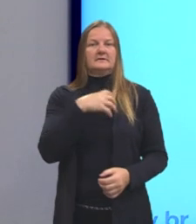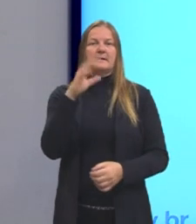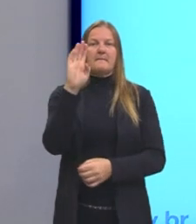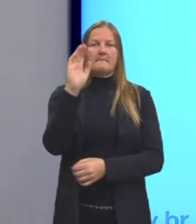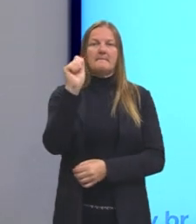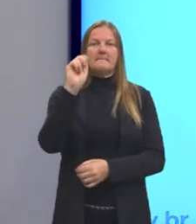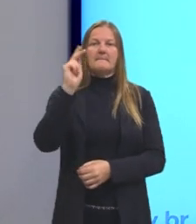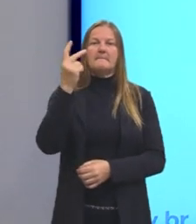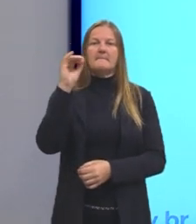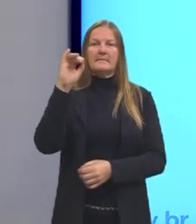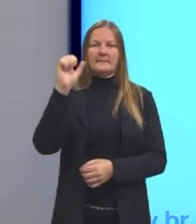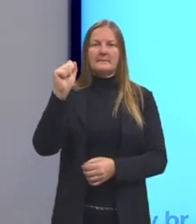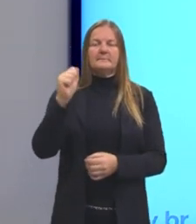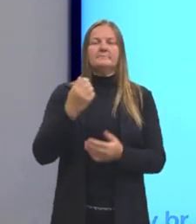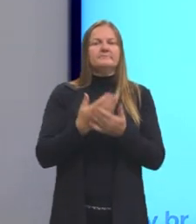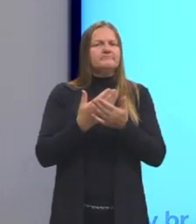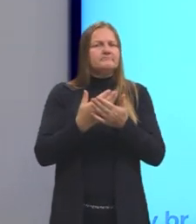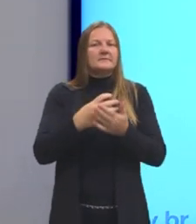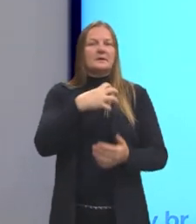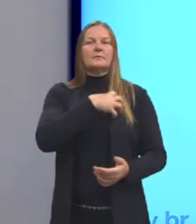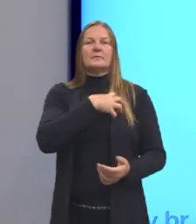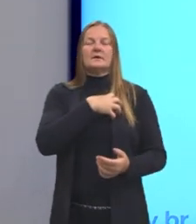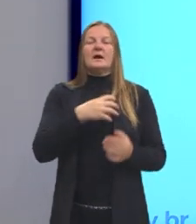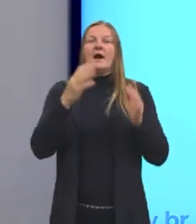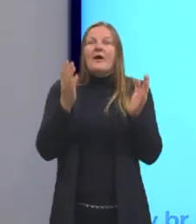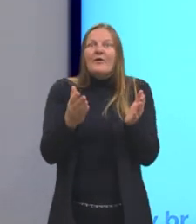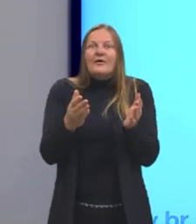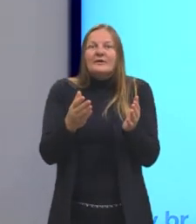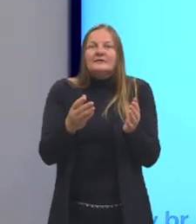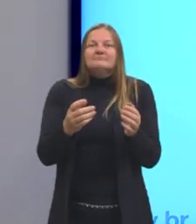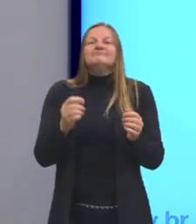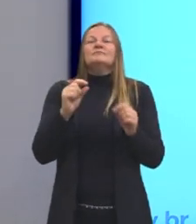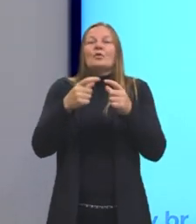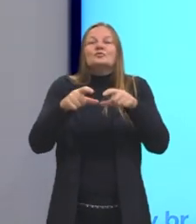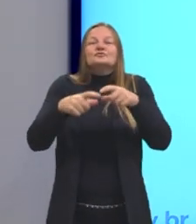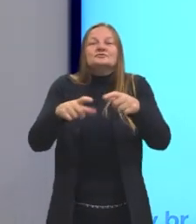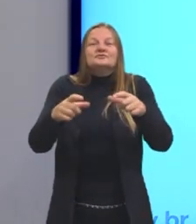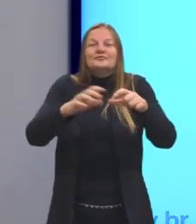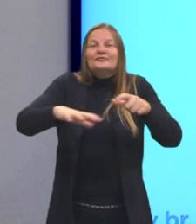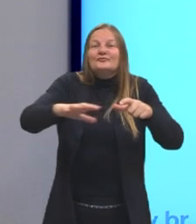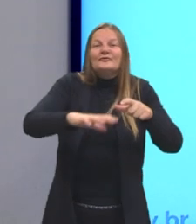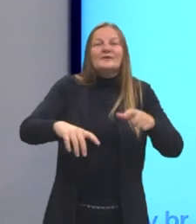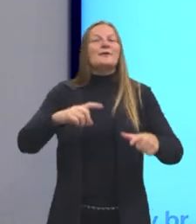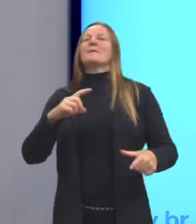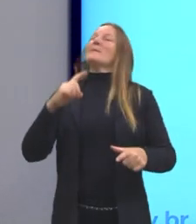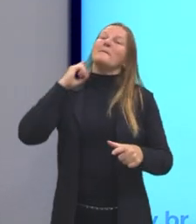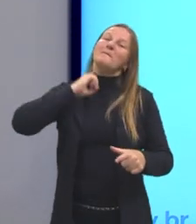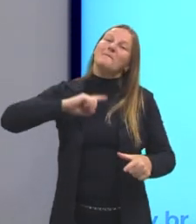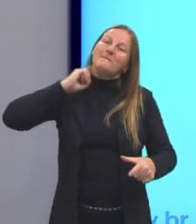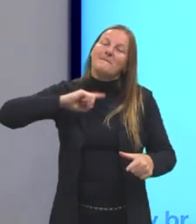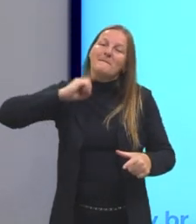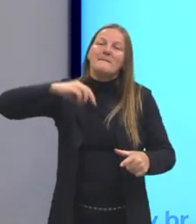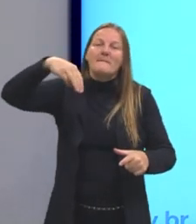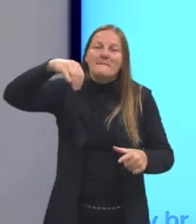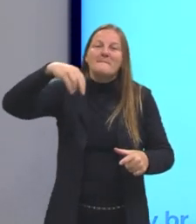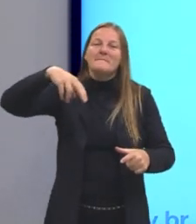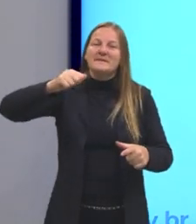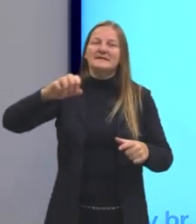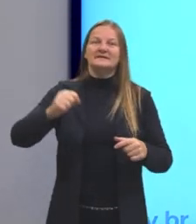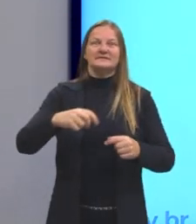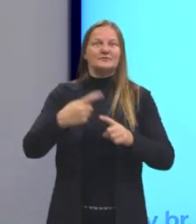nós estudamos lá a Bahia. Agora nós viemos para onde? Para Minas Gerais. O centro